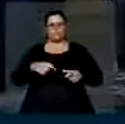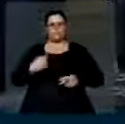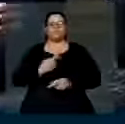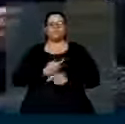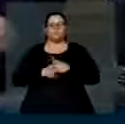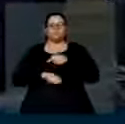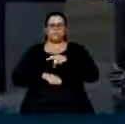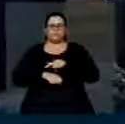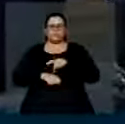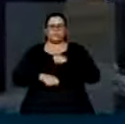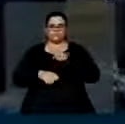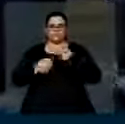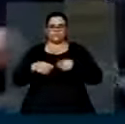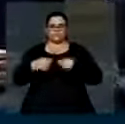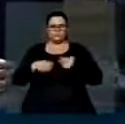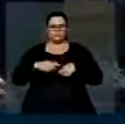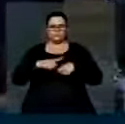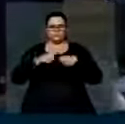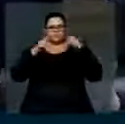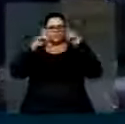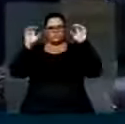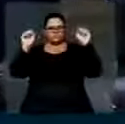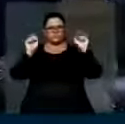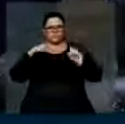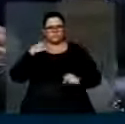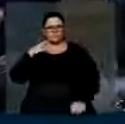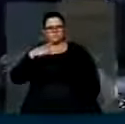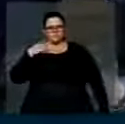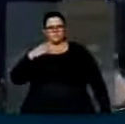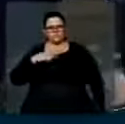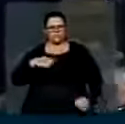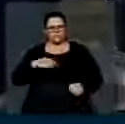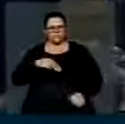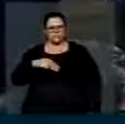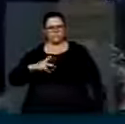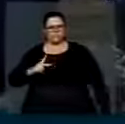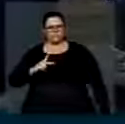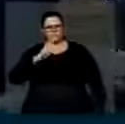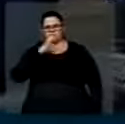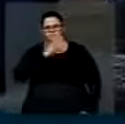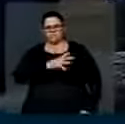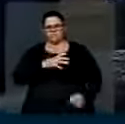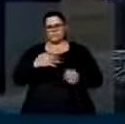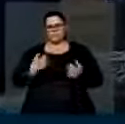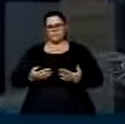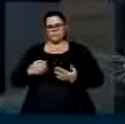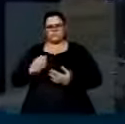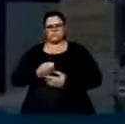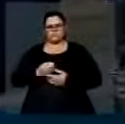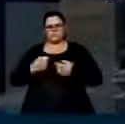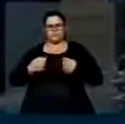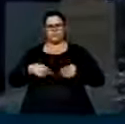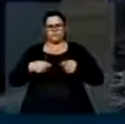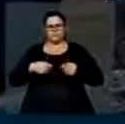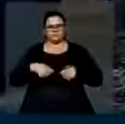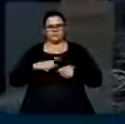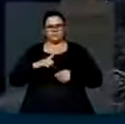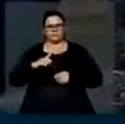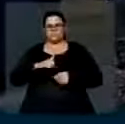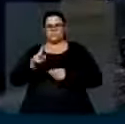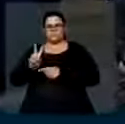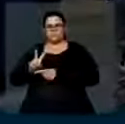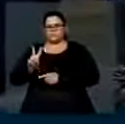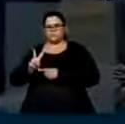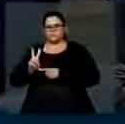as comarcas juízes que julgam os promotores e o ministério público que acusa e precisamos ter os defensores para as camadas mais